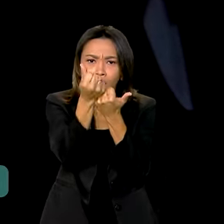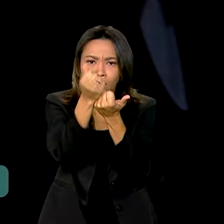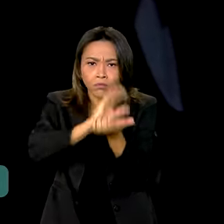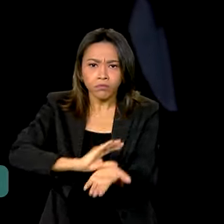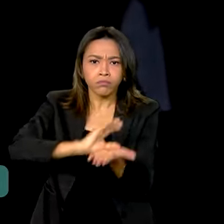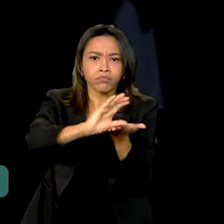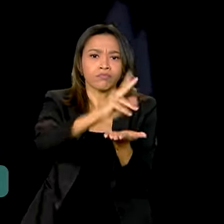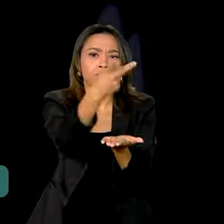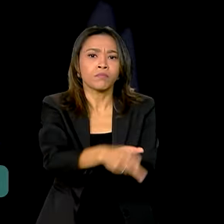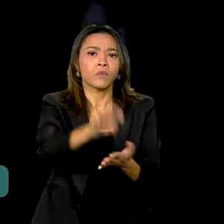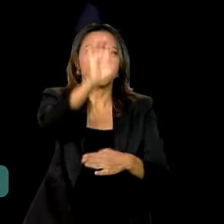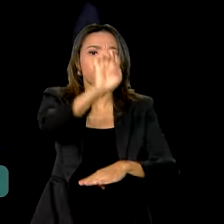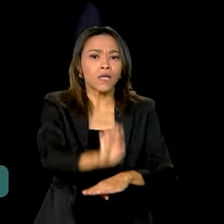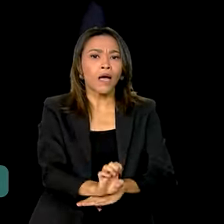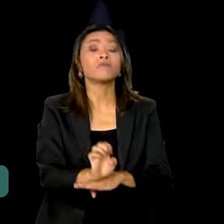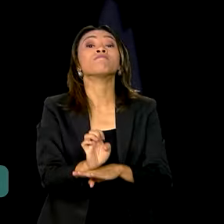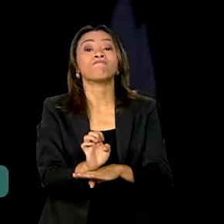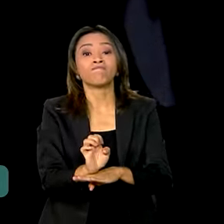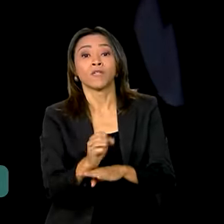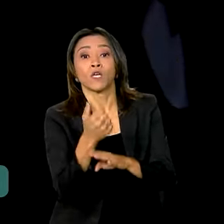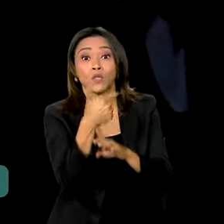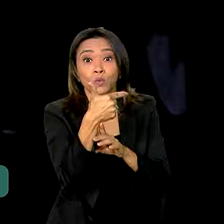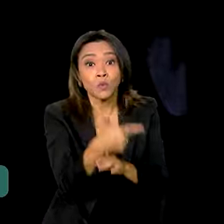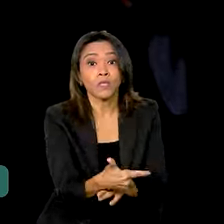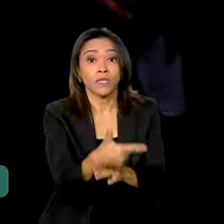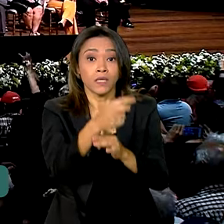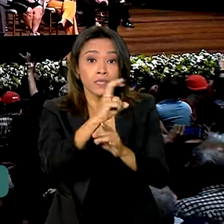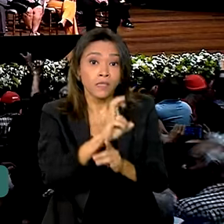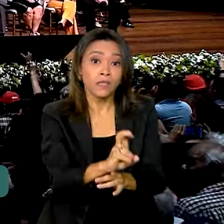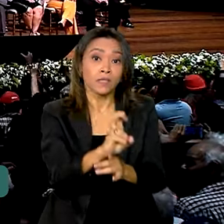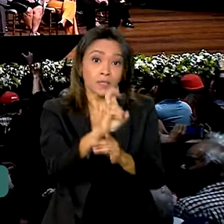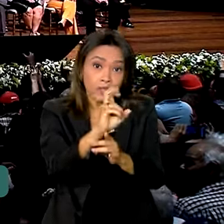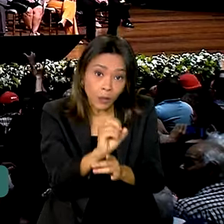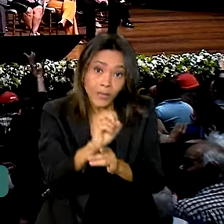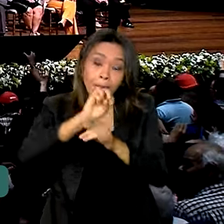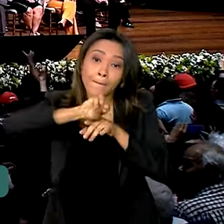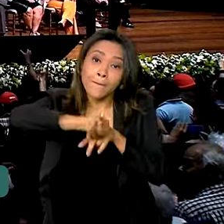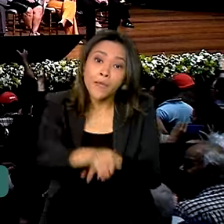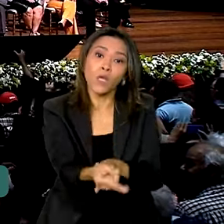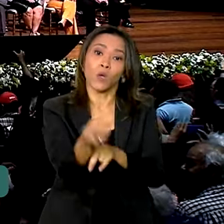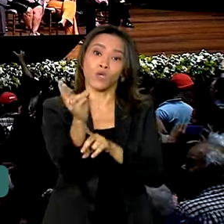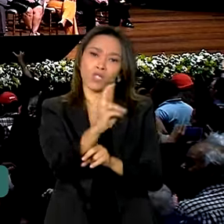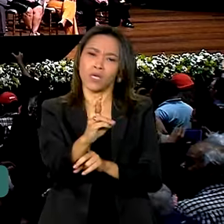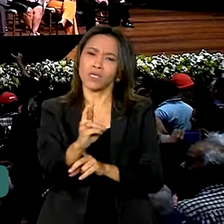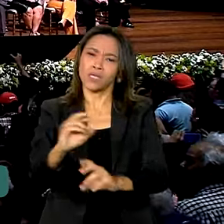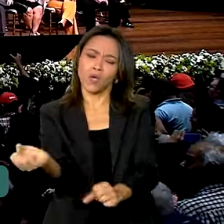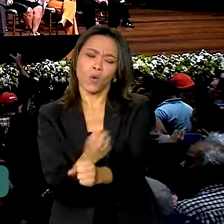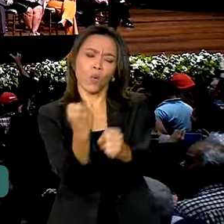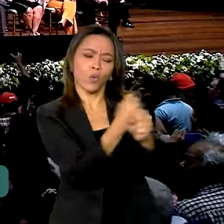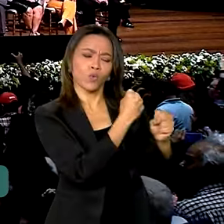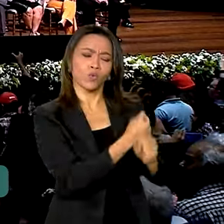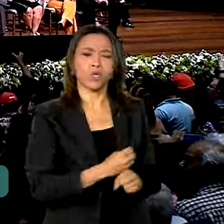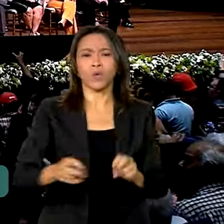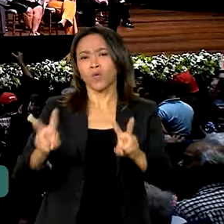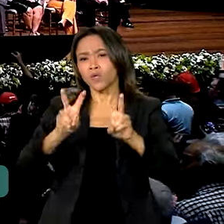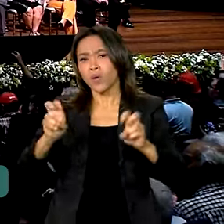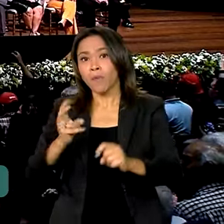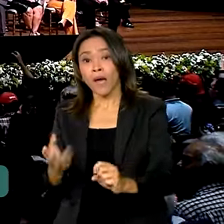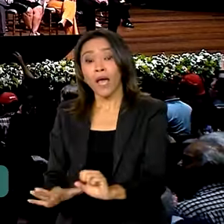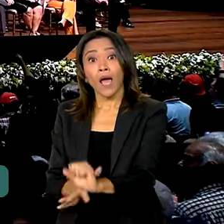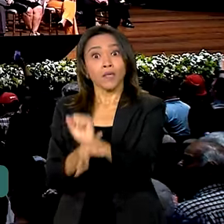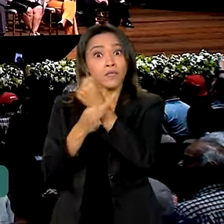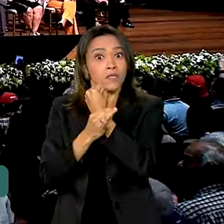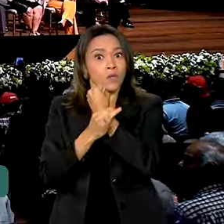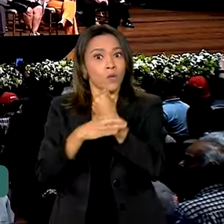em Minas Gerais da ordem de 250 milhões de reais em obras de proteção do patrimônio